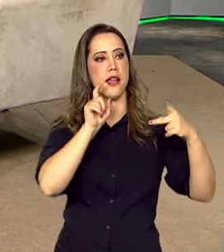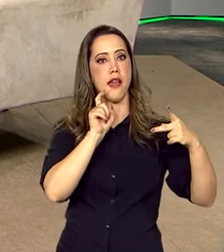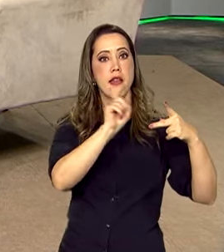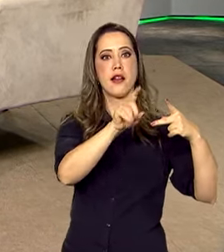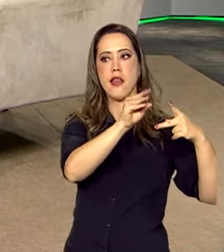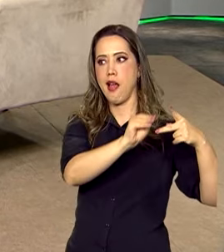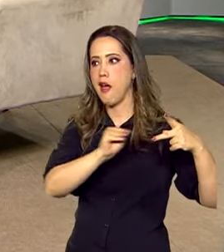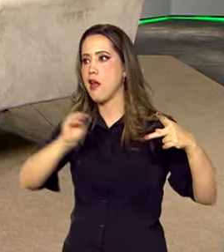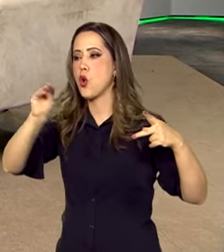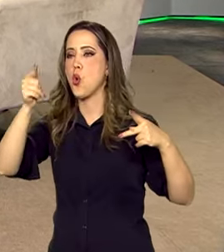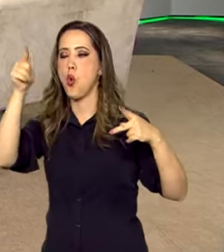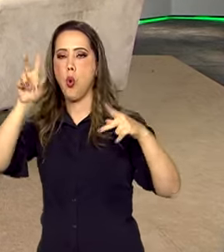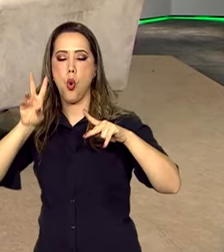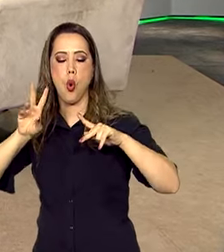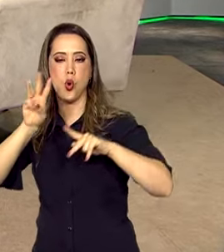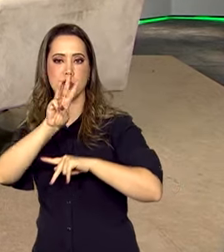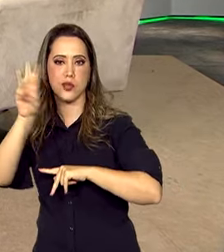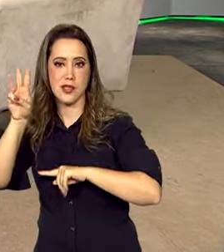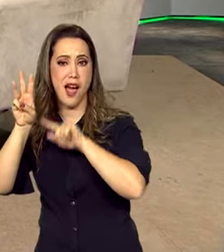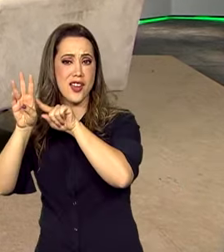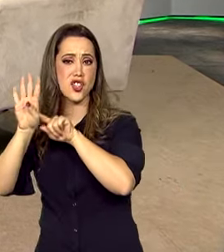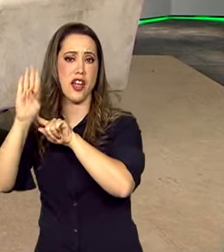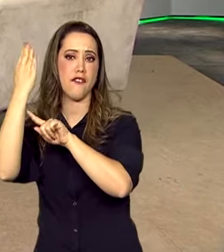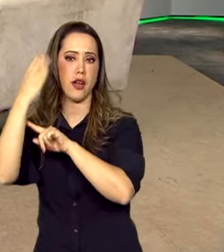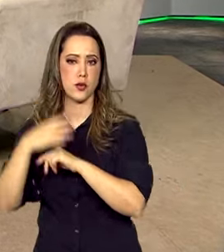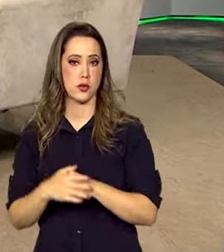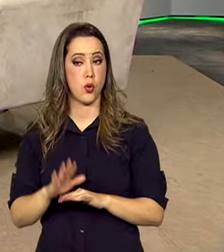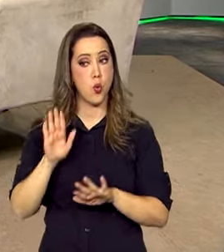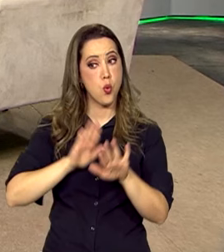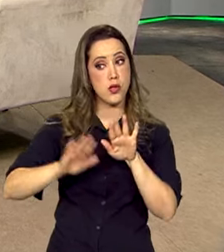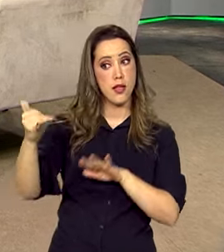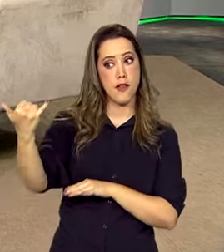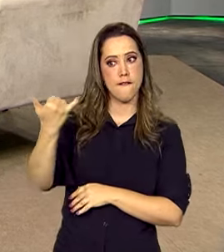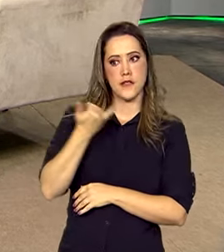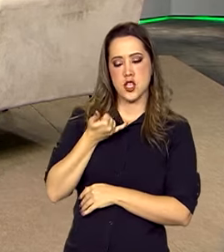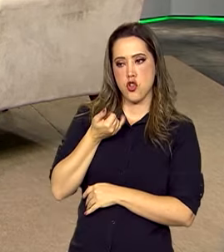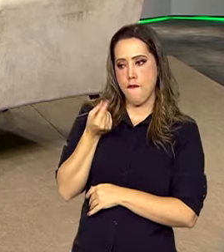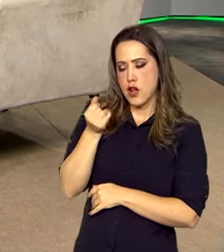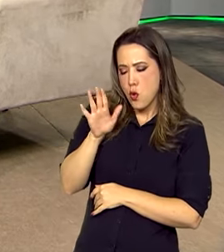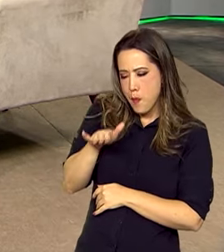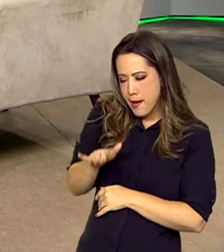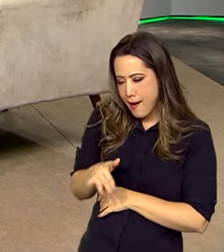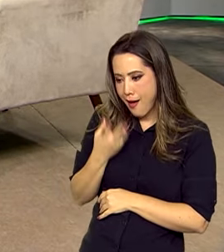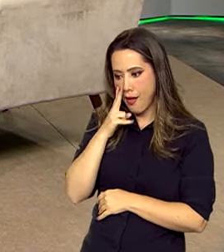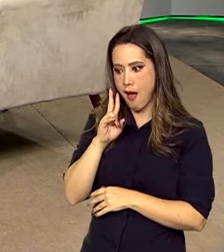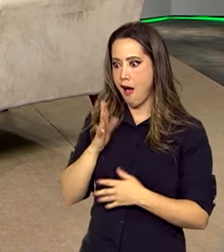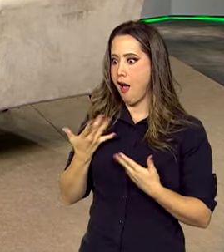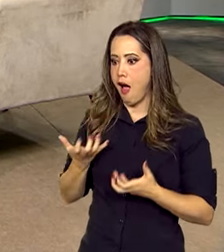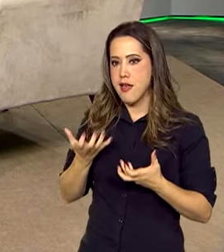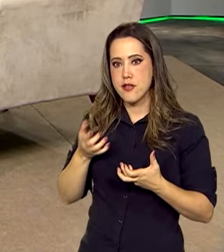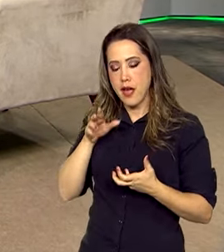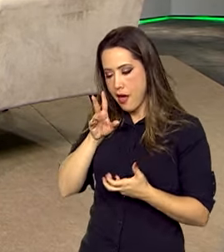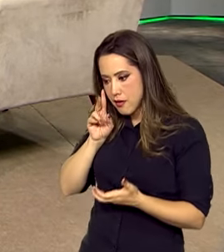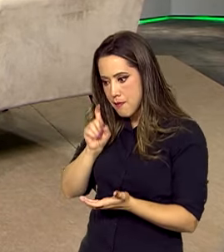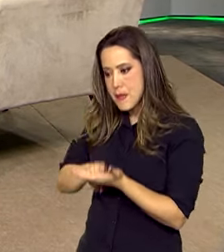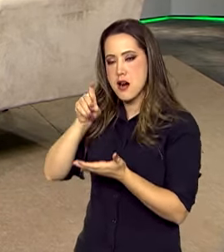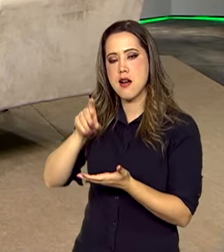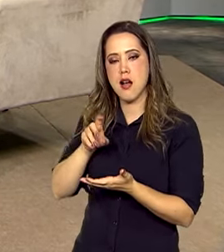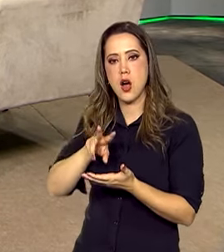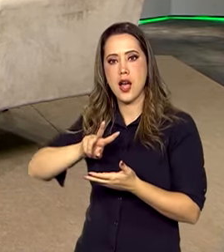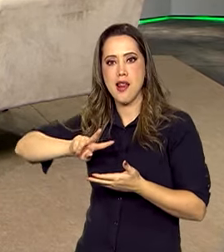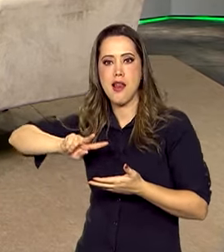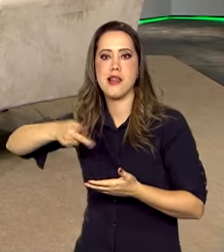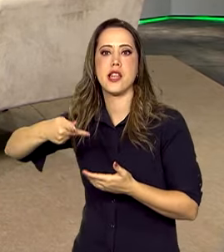sites falsos, né? Então, vem um anúncio com aquela oferta, a pessoa clica naquele anúncio e é direcionado a um